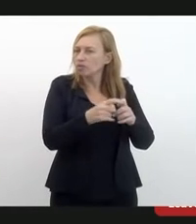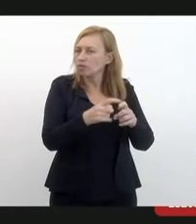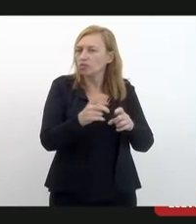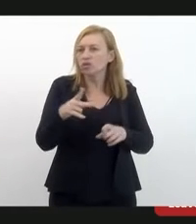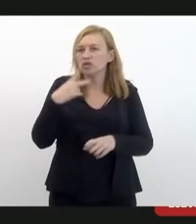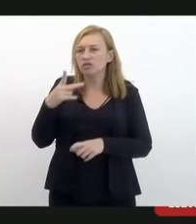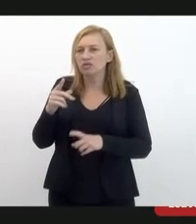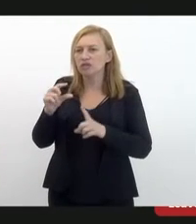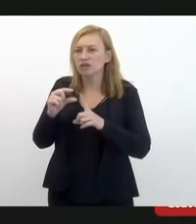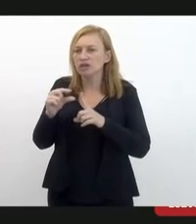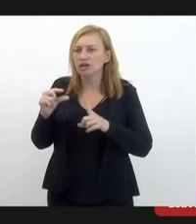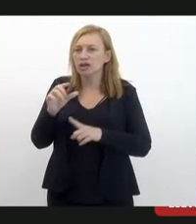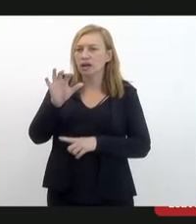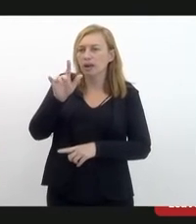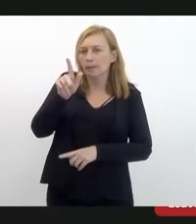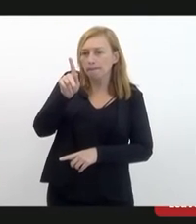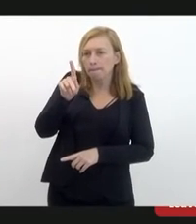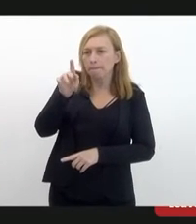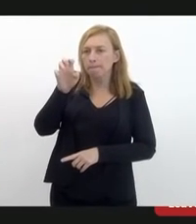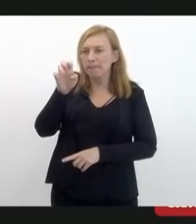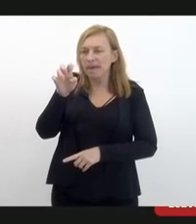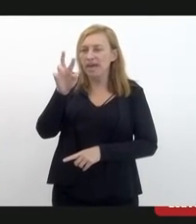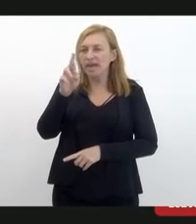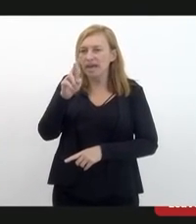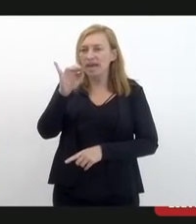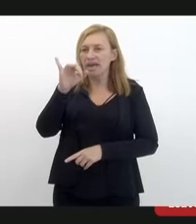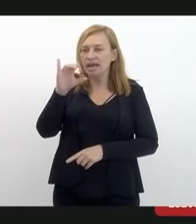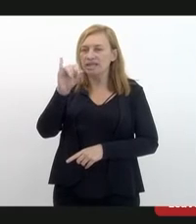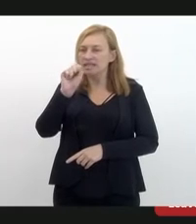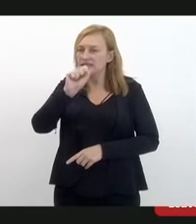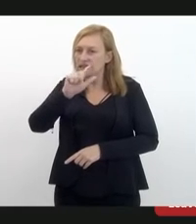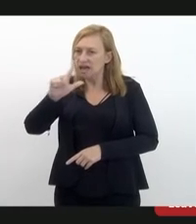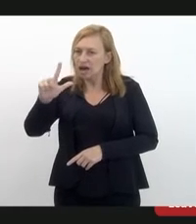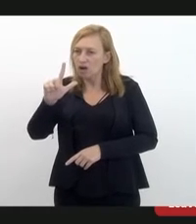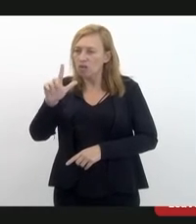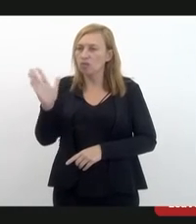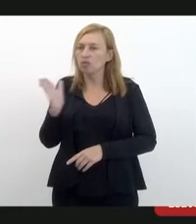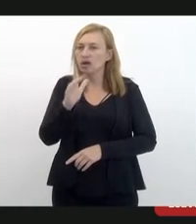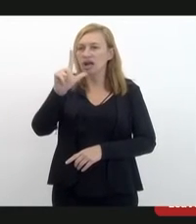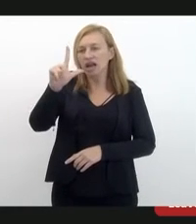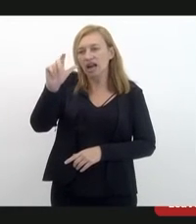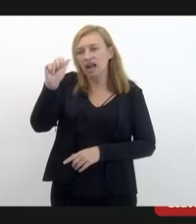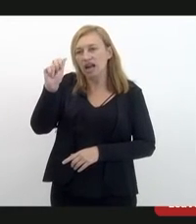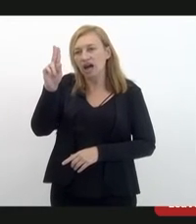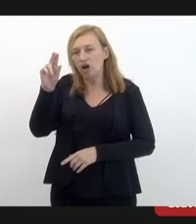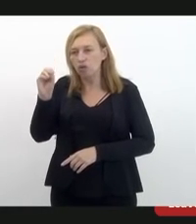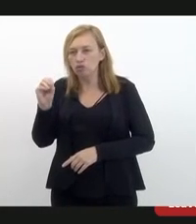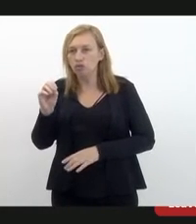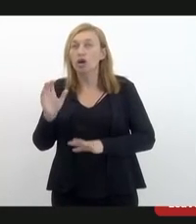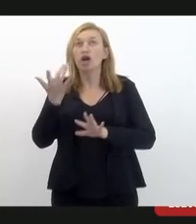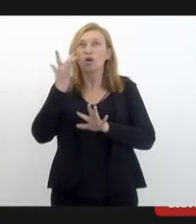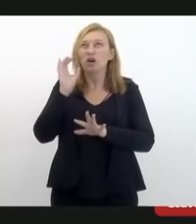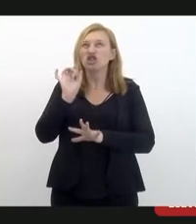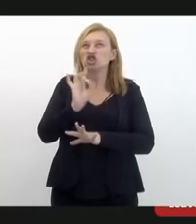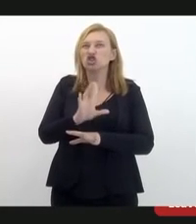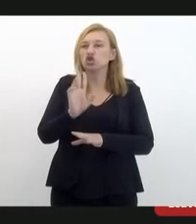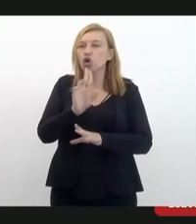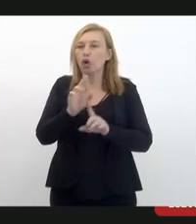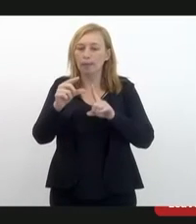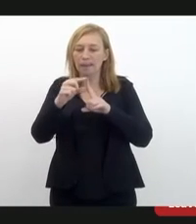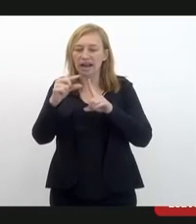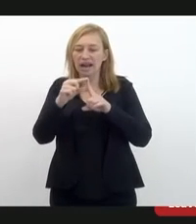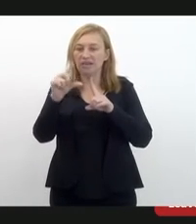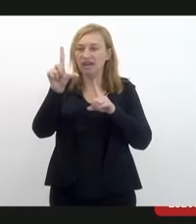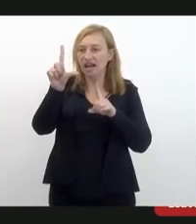o termo pericial, laudo pericial. Eu entendo se só se colocasse o termo laudo já